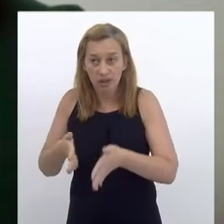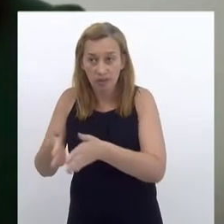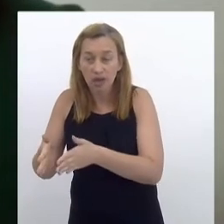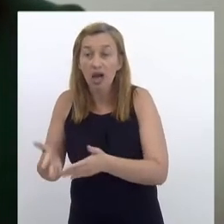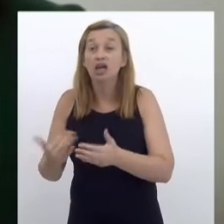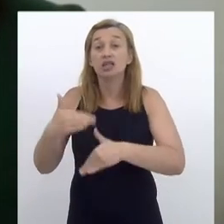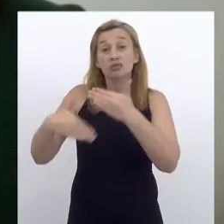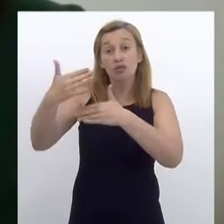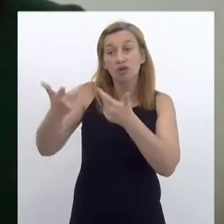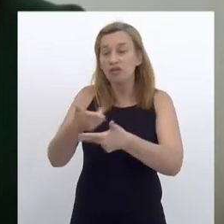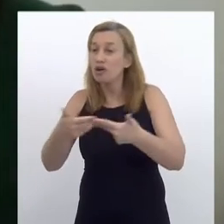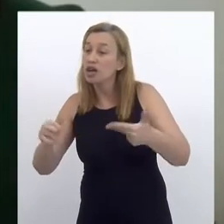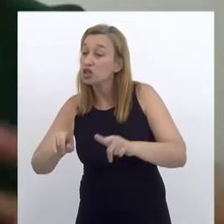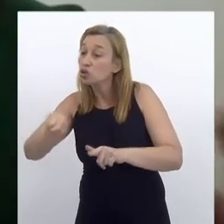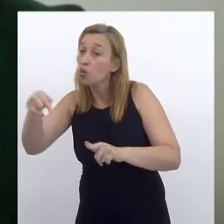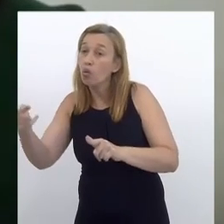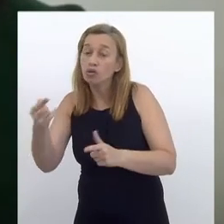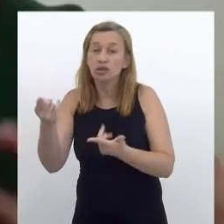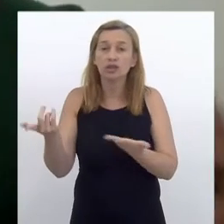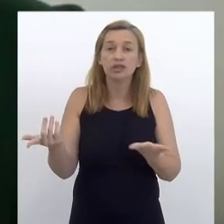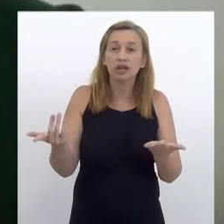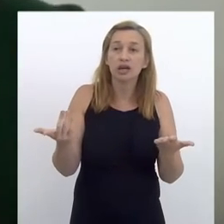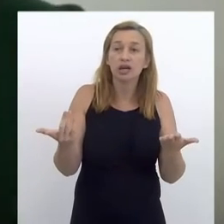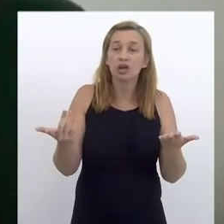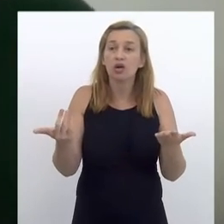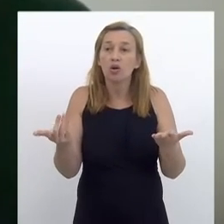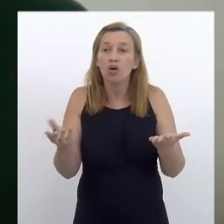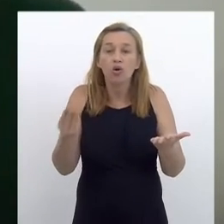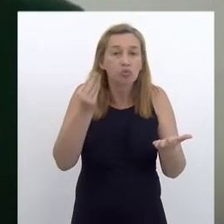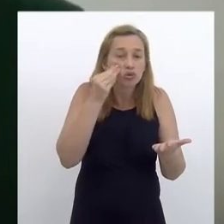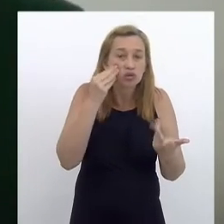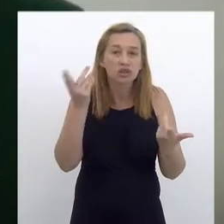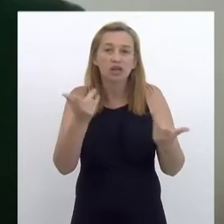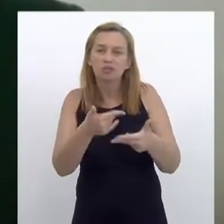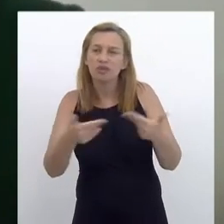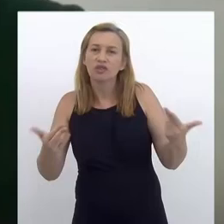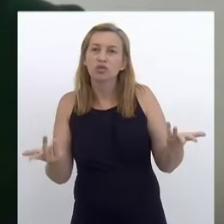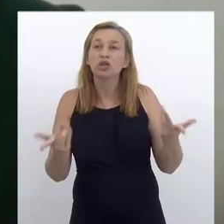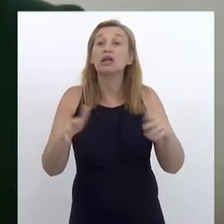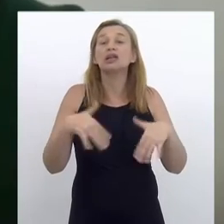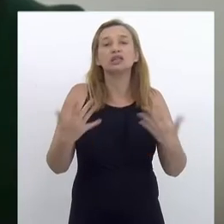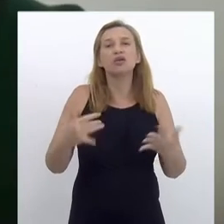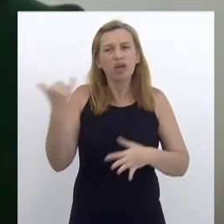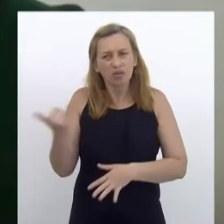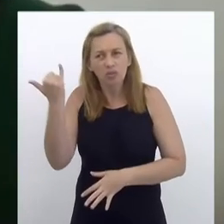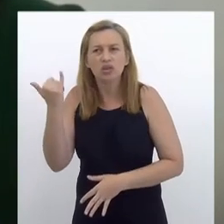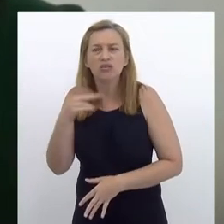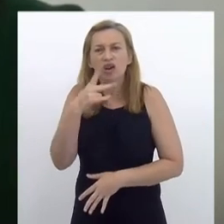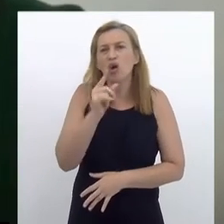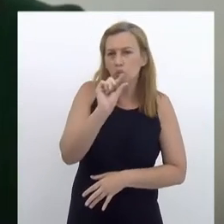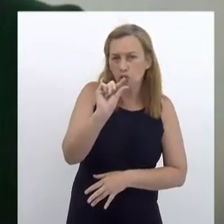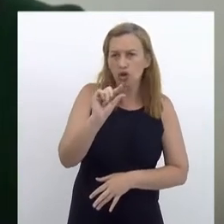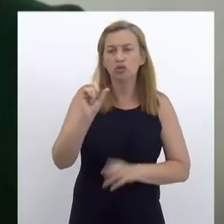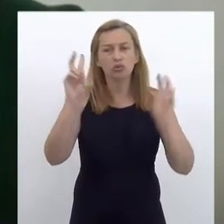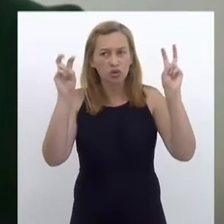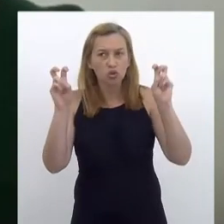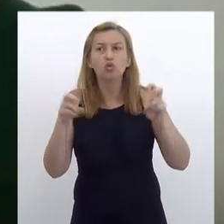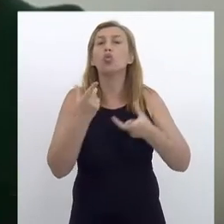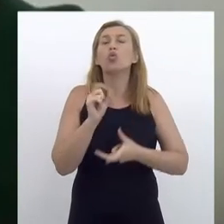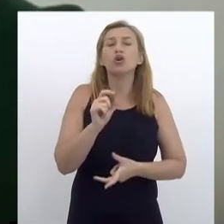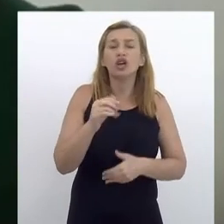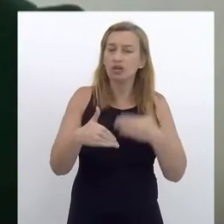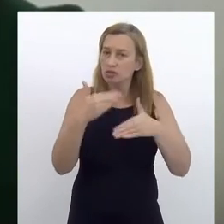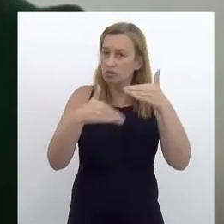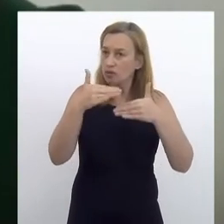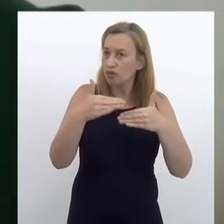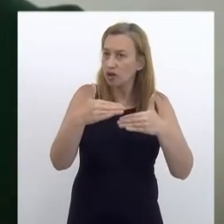a partir daí, se desenvolver uma série de outras... O gás é insumo para muita coisa, então é importante a gente falar um pouquinho sobre isso. O que